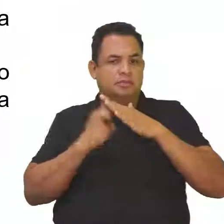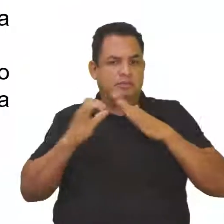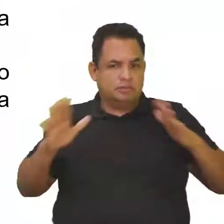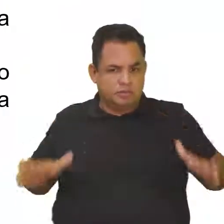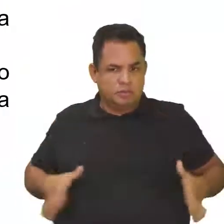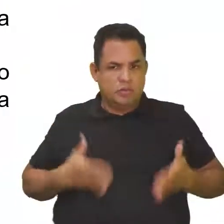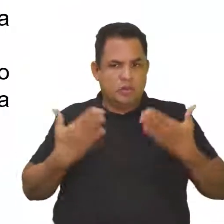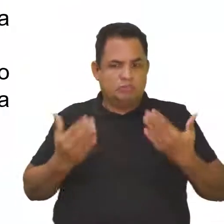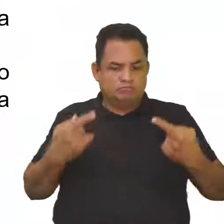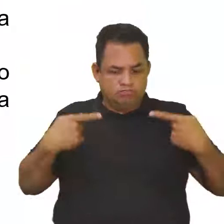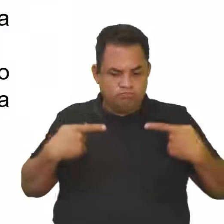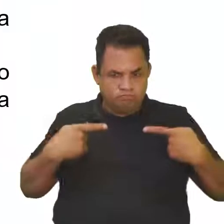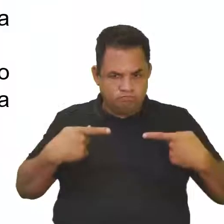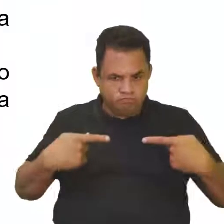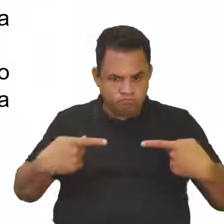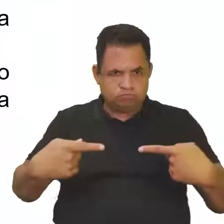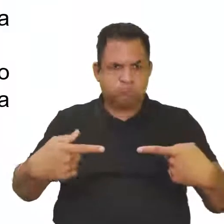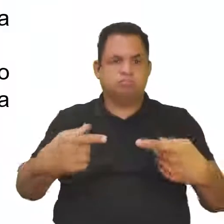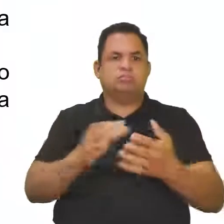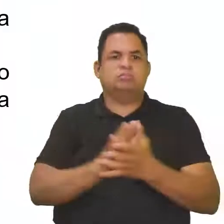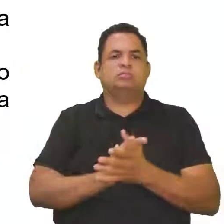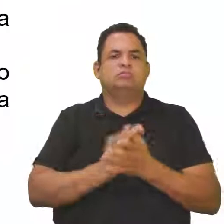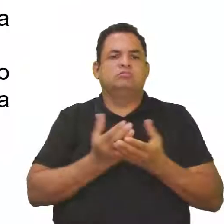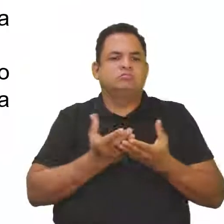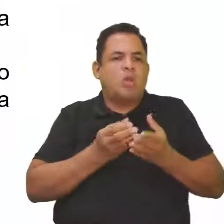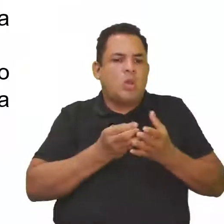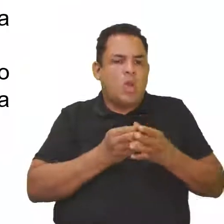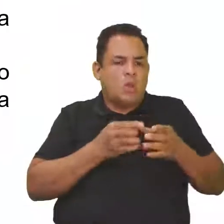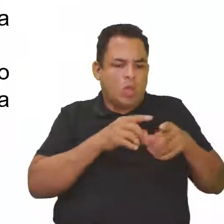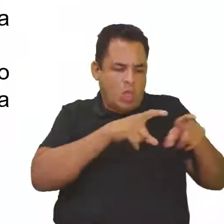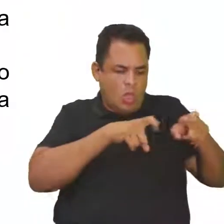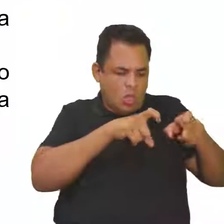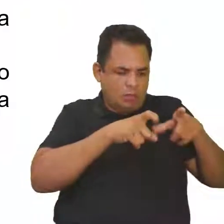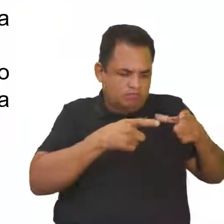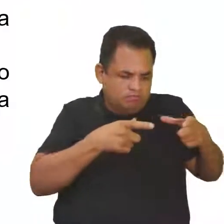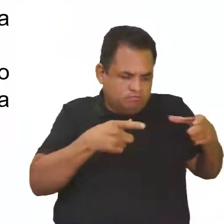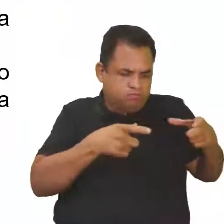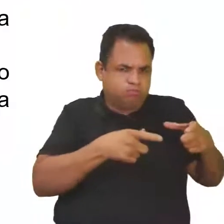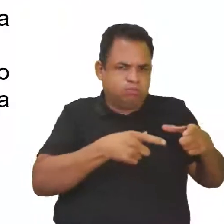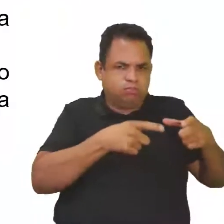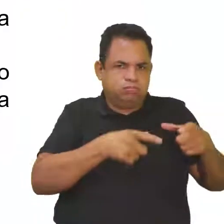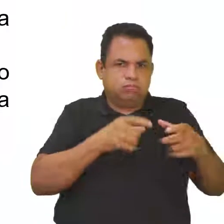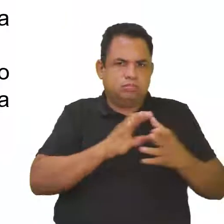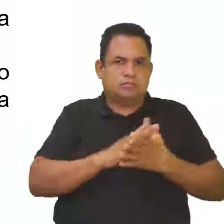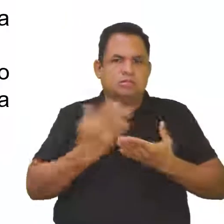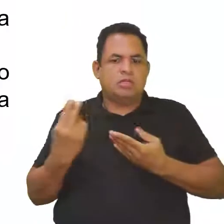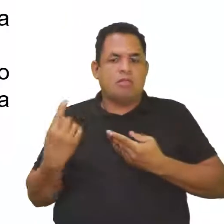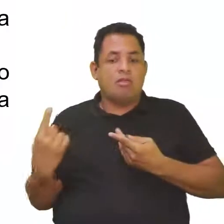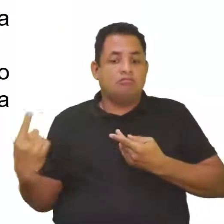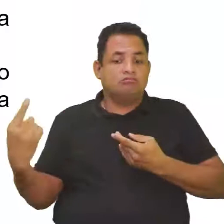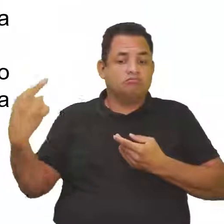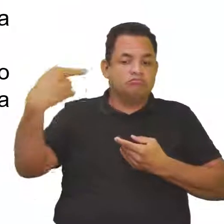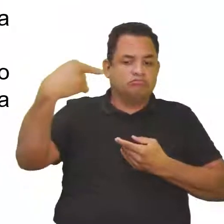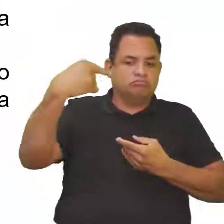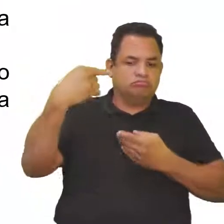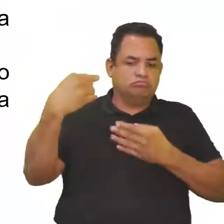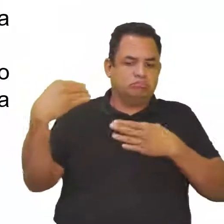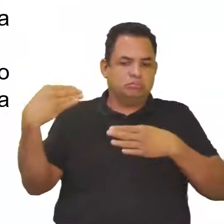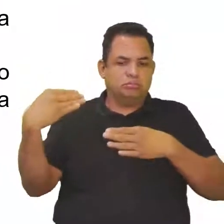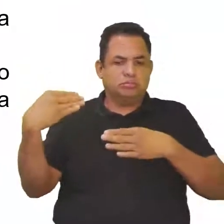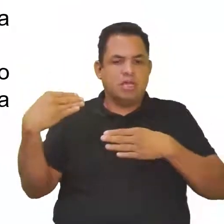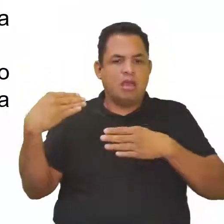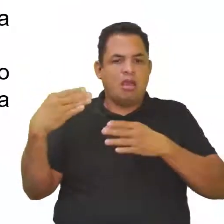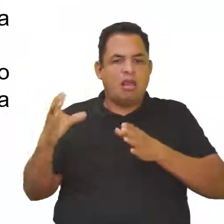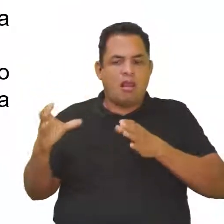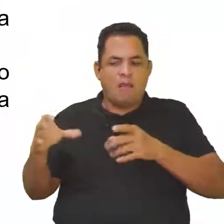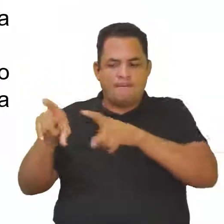estimulam a competitividade, a concentração de terras e a migração campo-cidade. Olha,